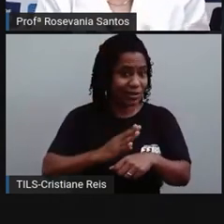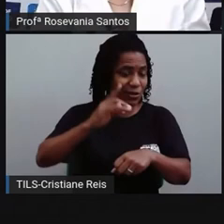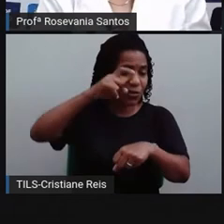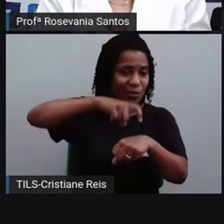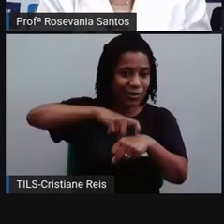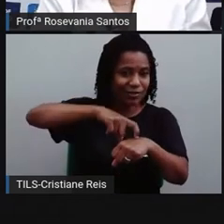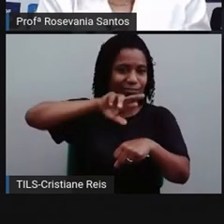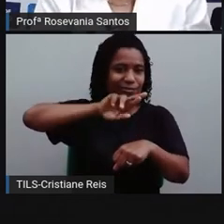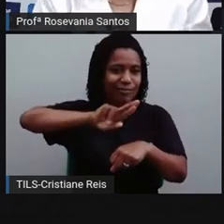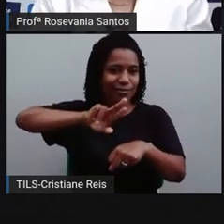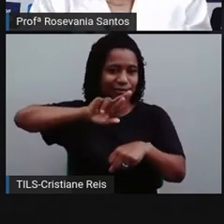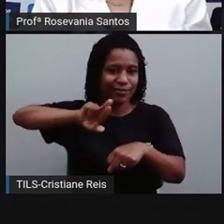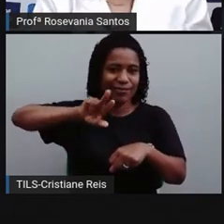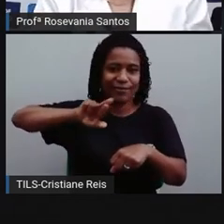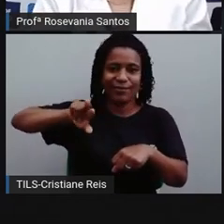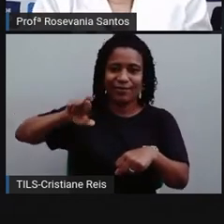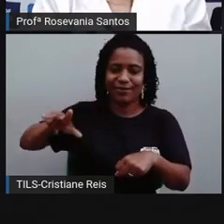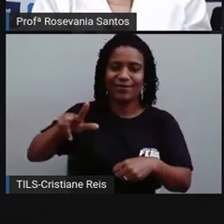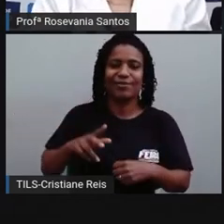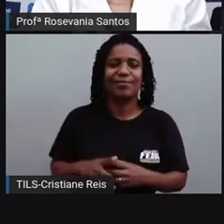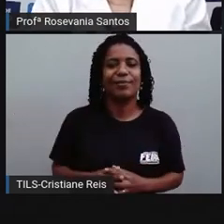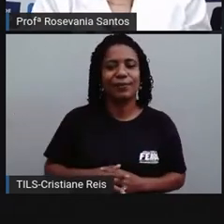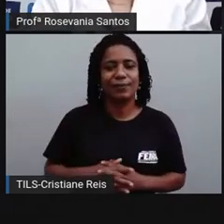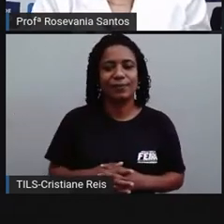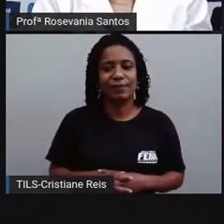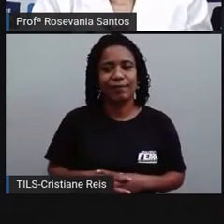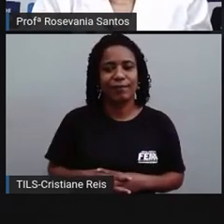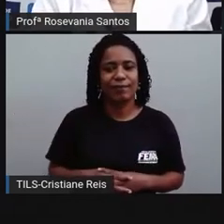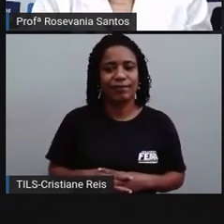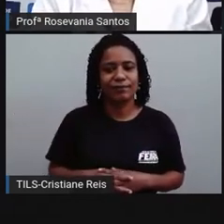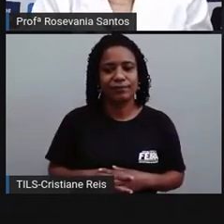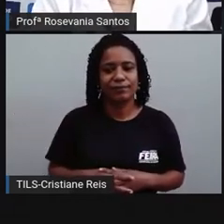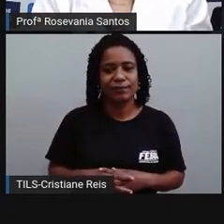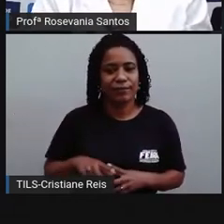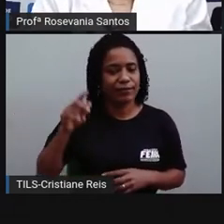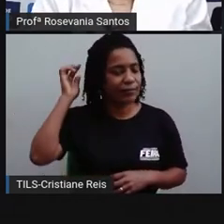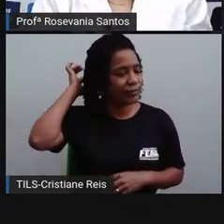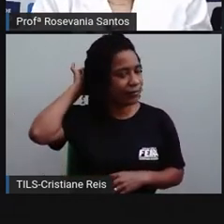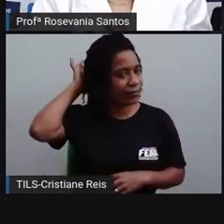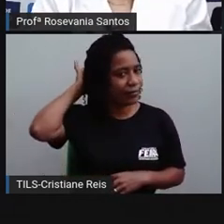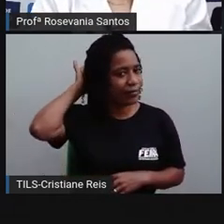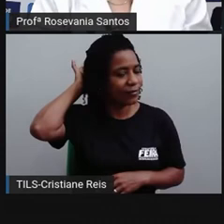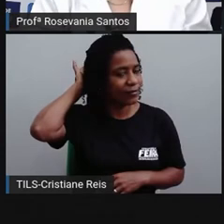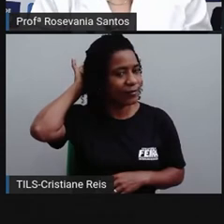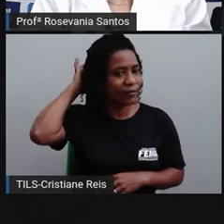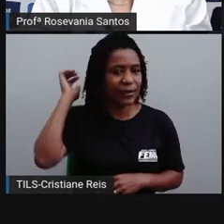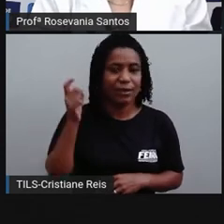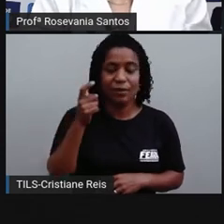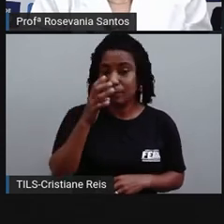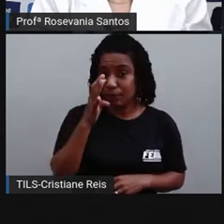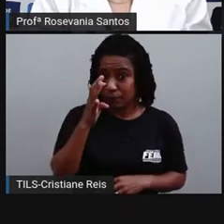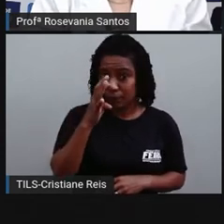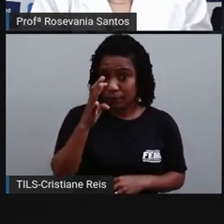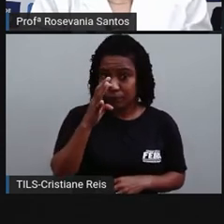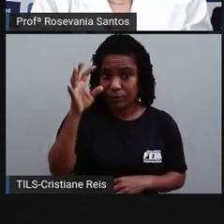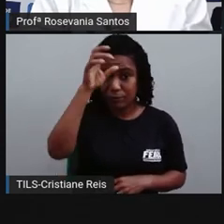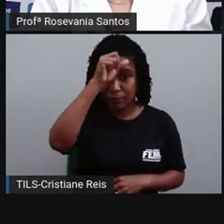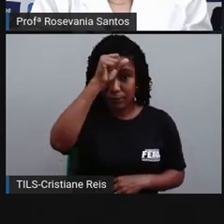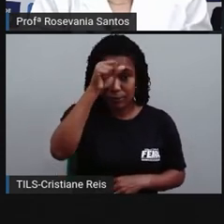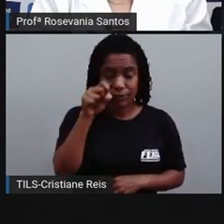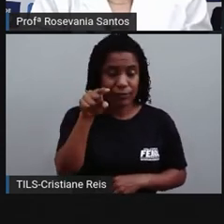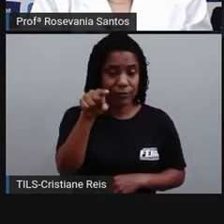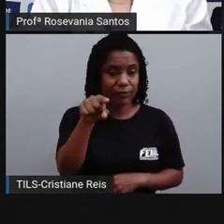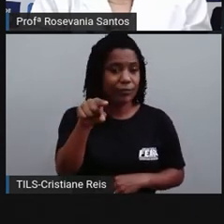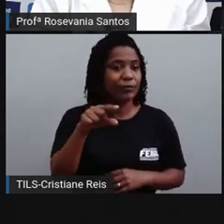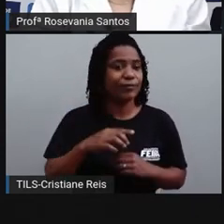território brasileiro. Então, vocês devem prestar atenção nisso aí. Por